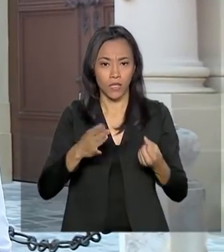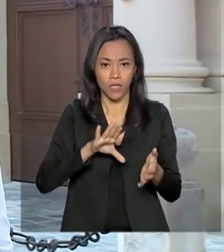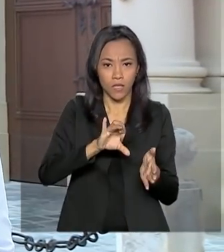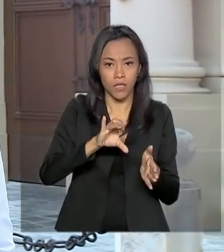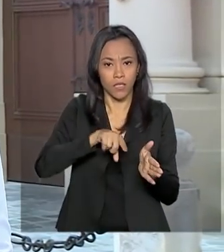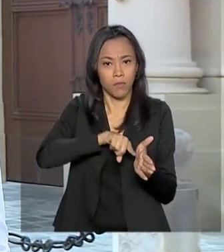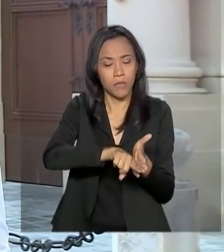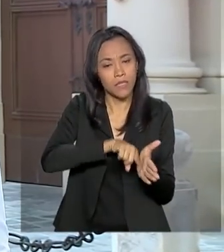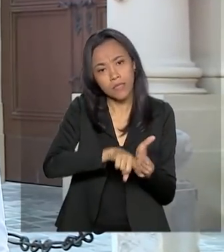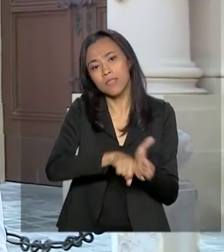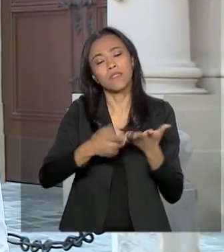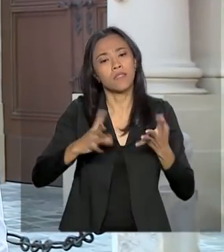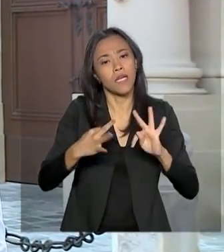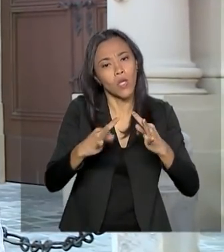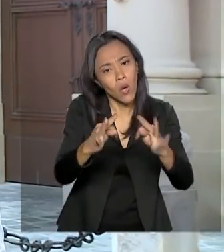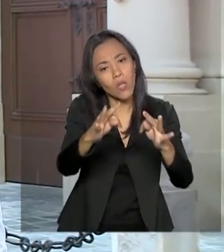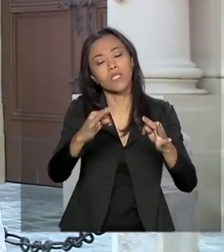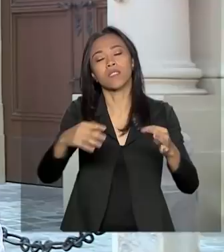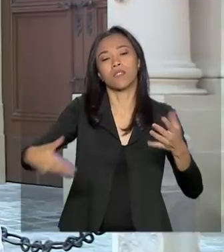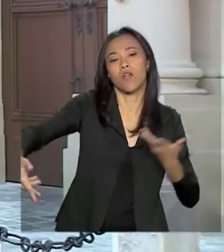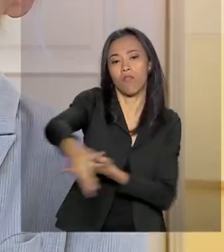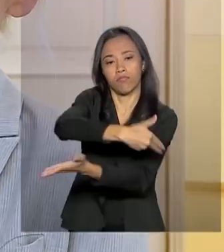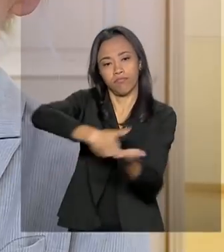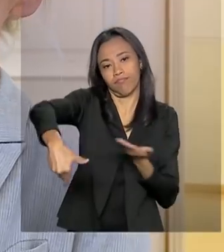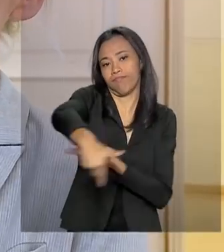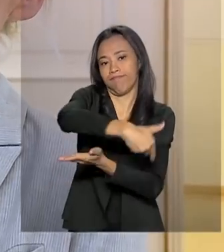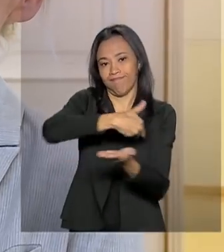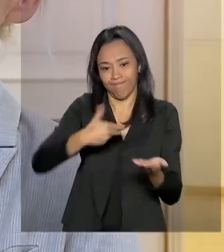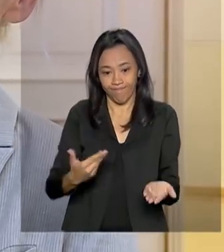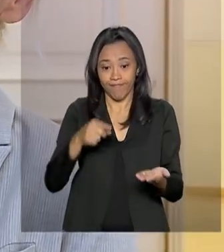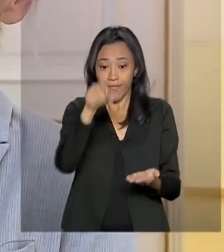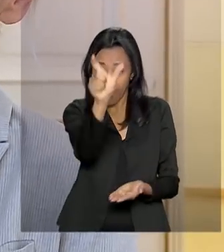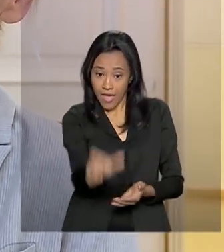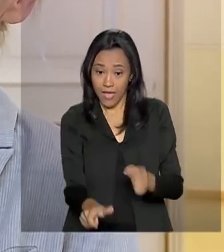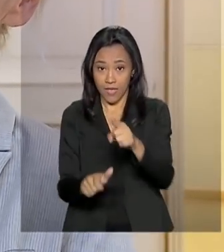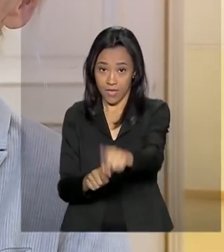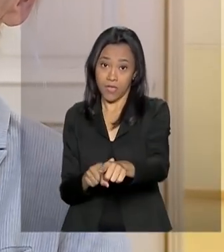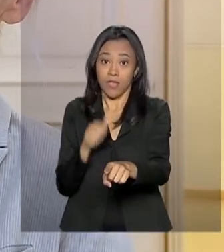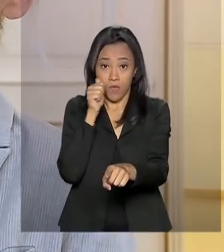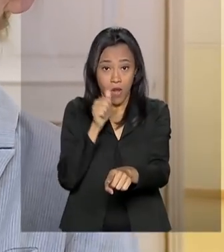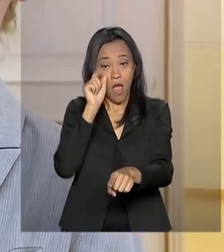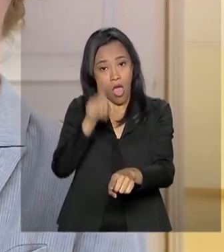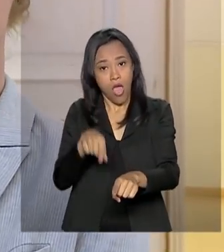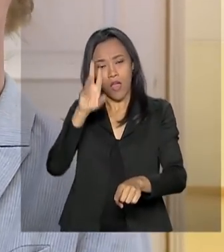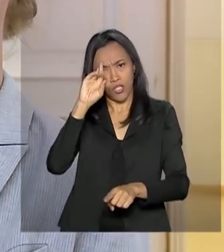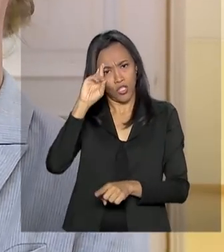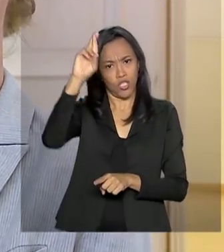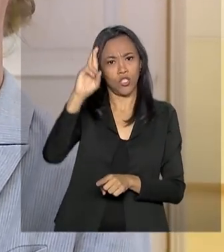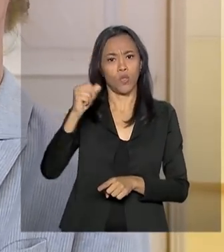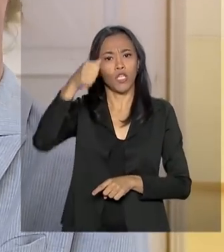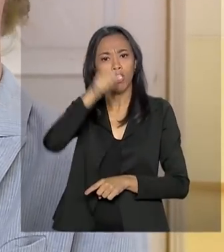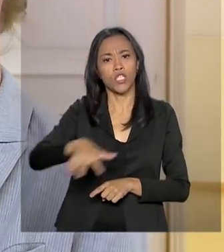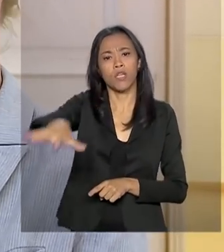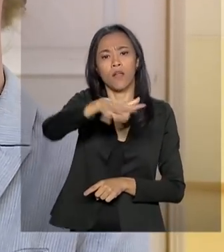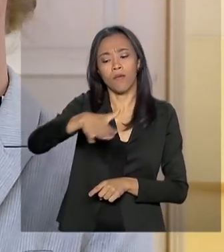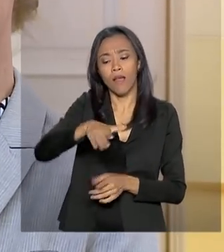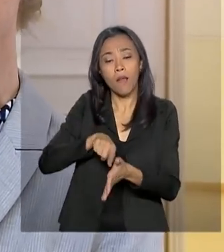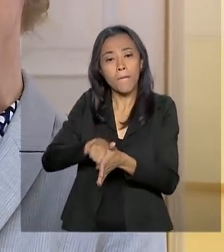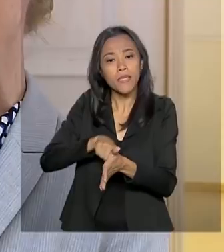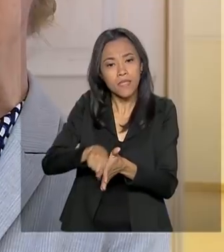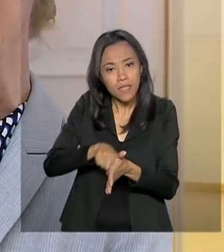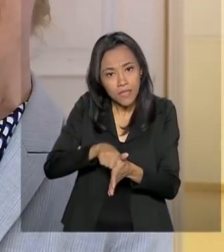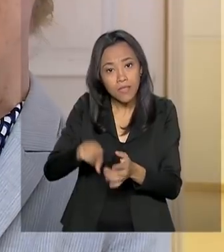intercâmbio de pesquisadores e cientistas. Para Barbara Weintruber, diretora-geral de pesquisa científica e